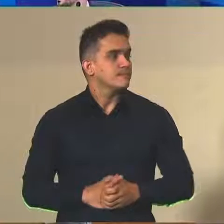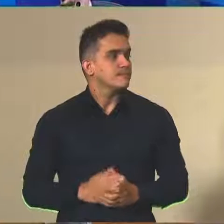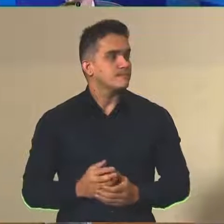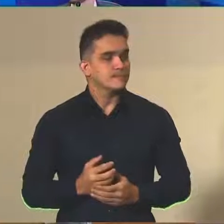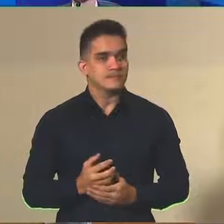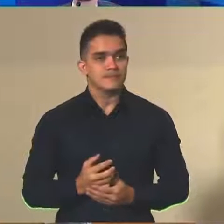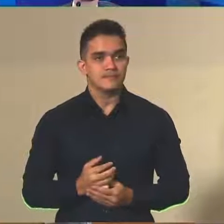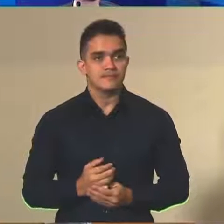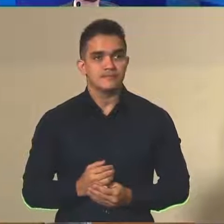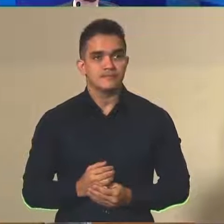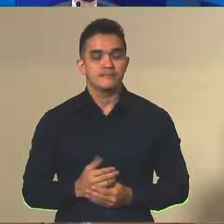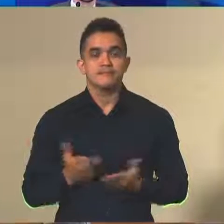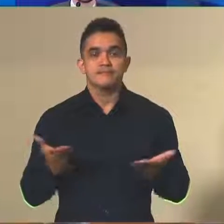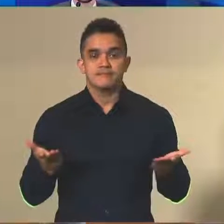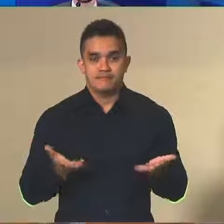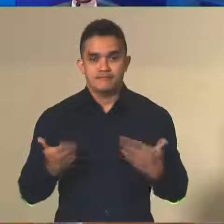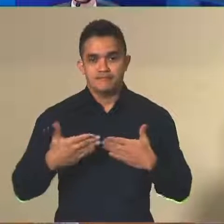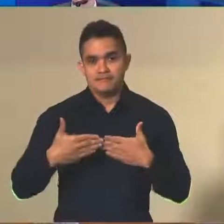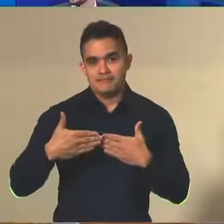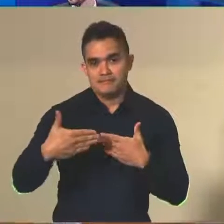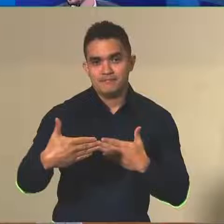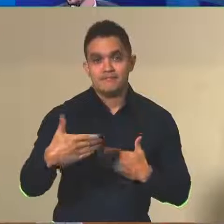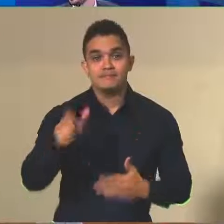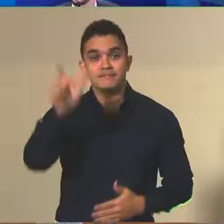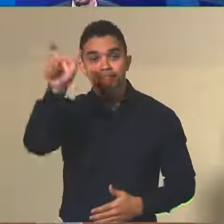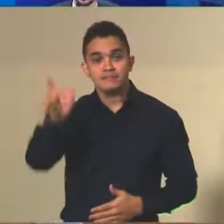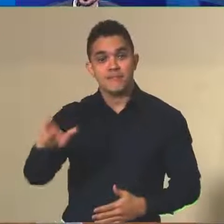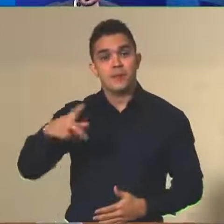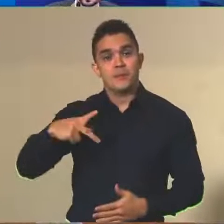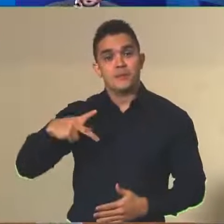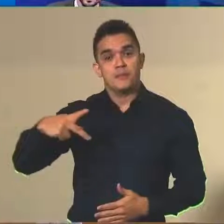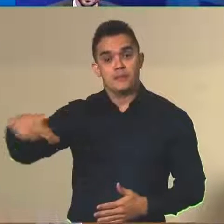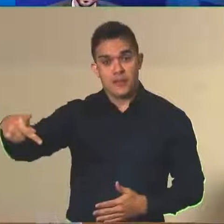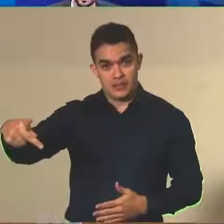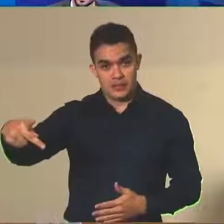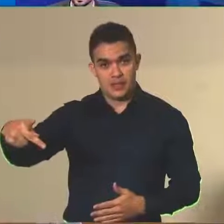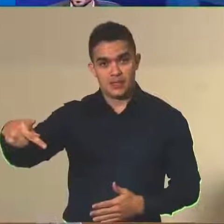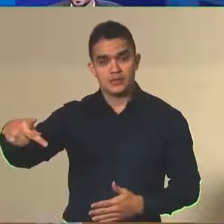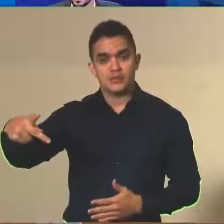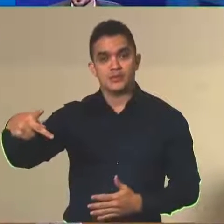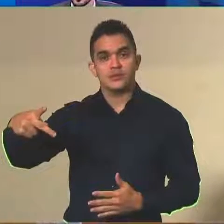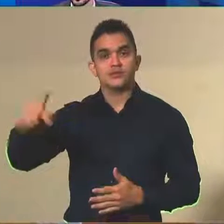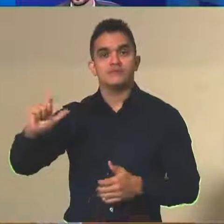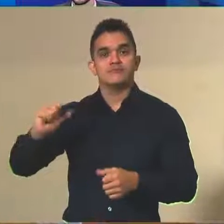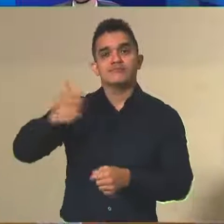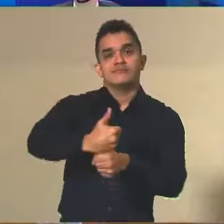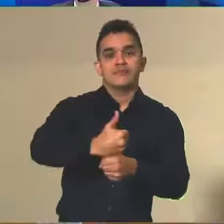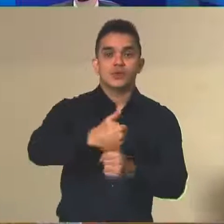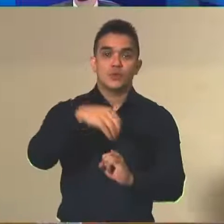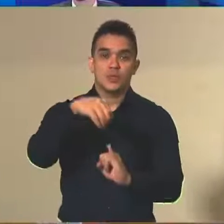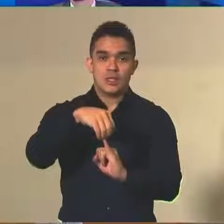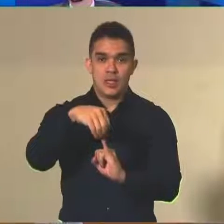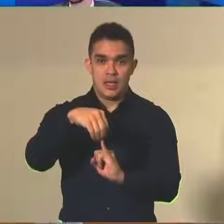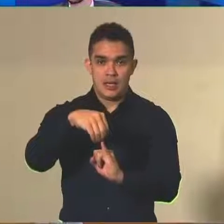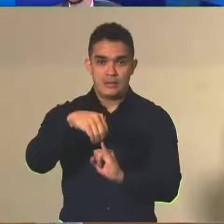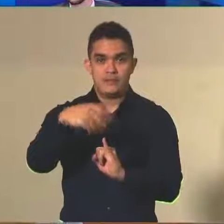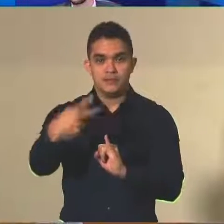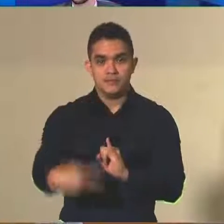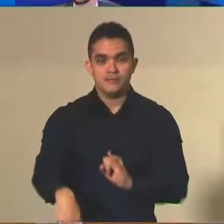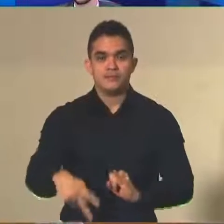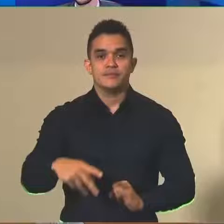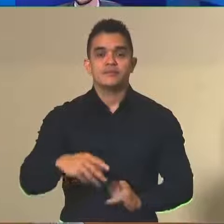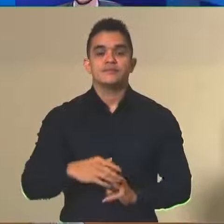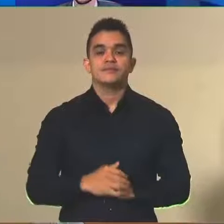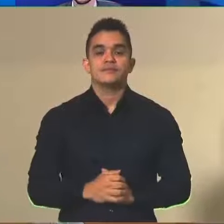Com a palavra, o presidente substituto do Instituto Nacional de Estudos e Pesquisa Educacionais,